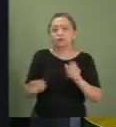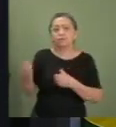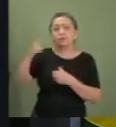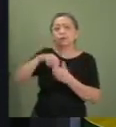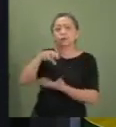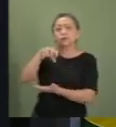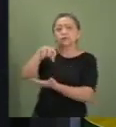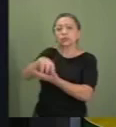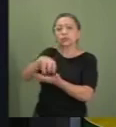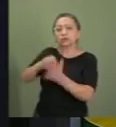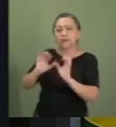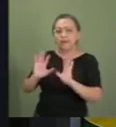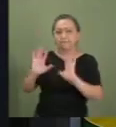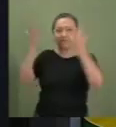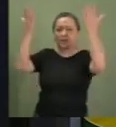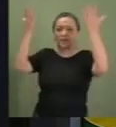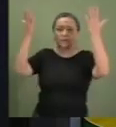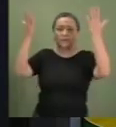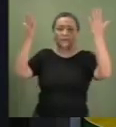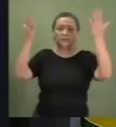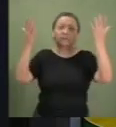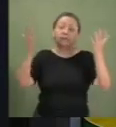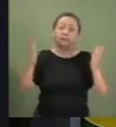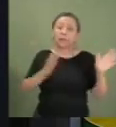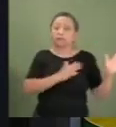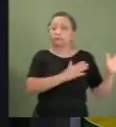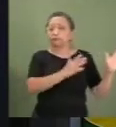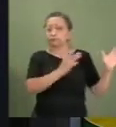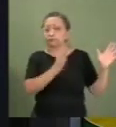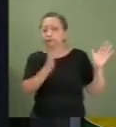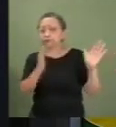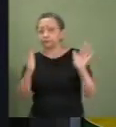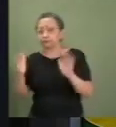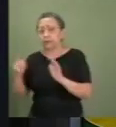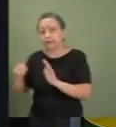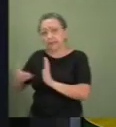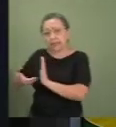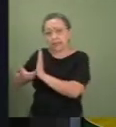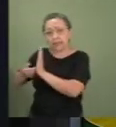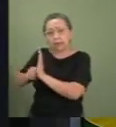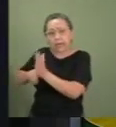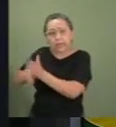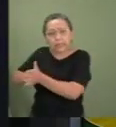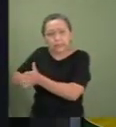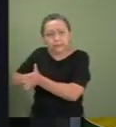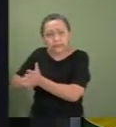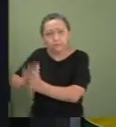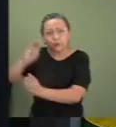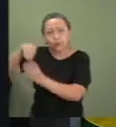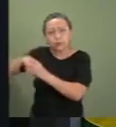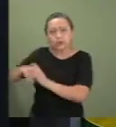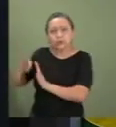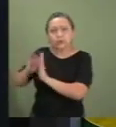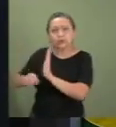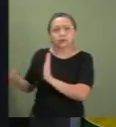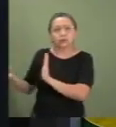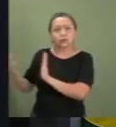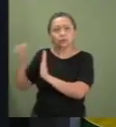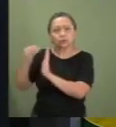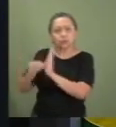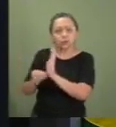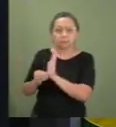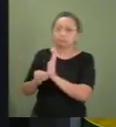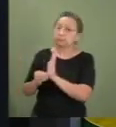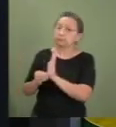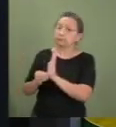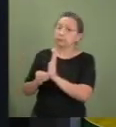Setor de Eventos. Durante a análise na Câmara dos Deputados, foi incluído no texto o desvio